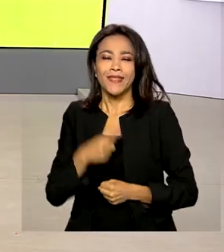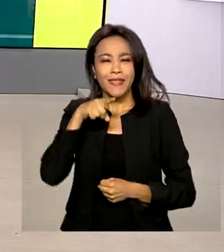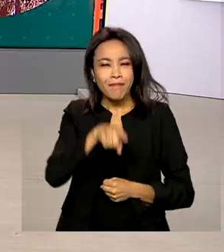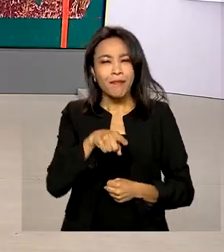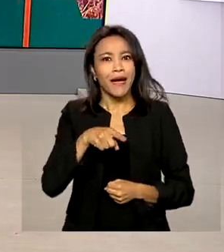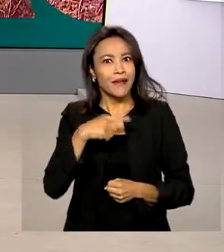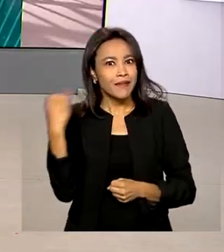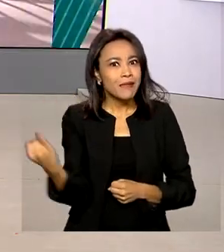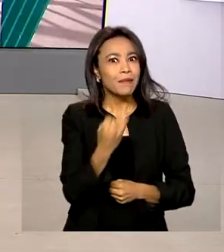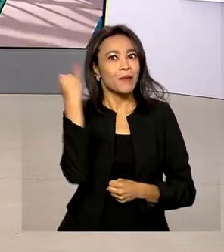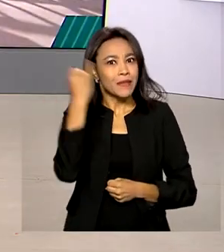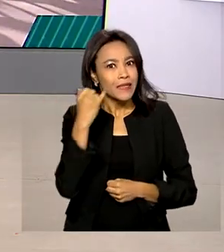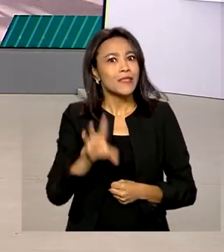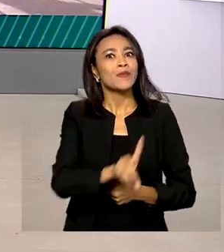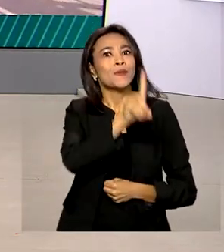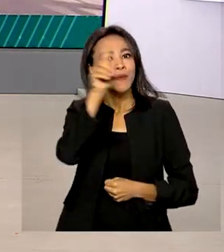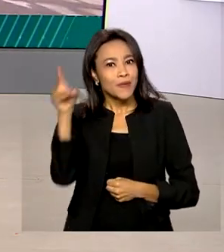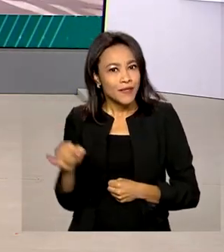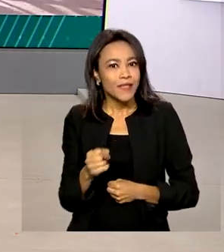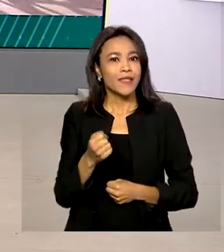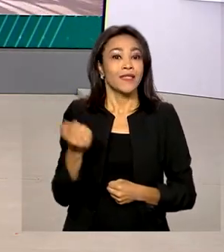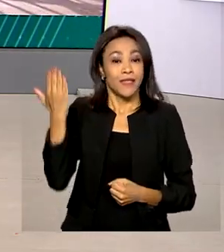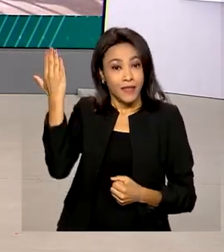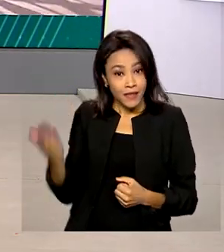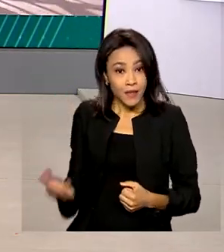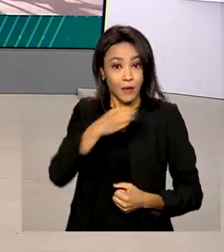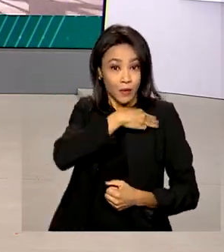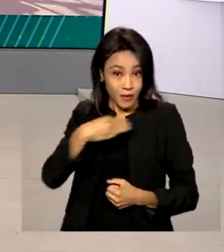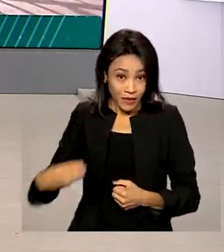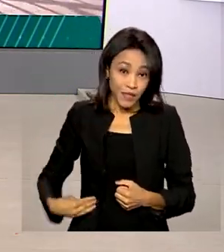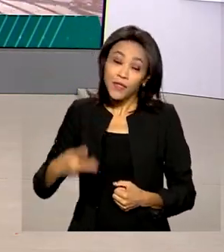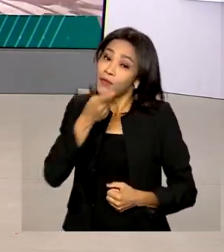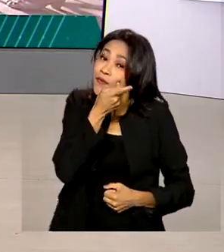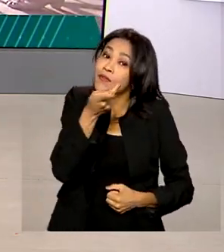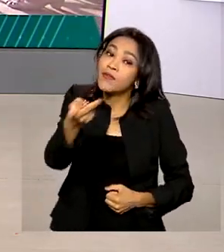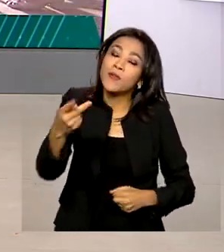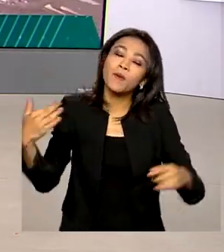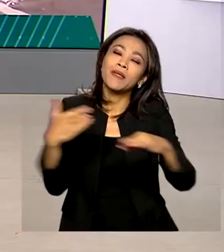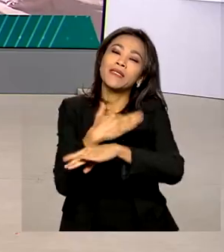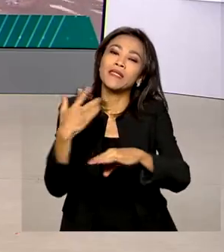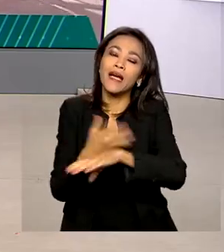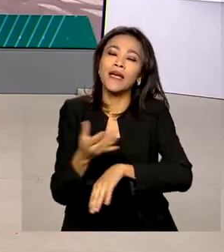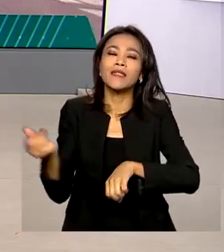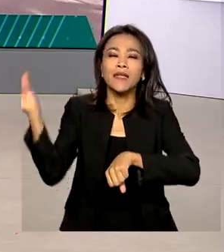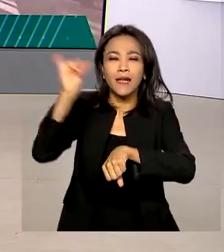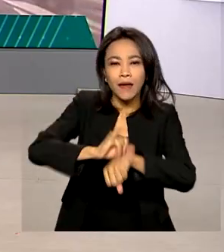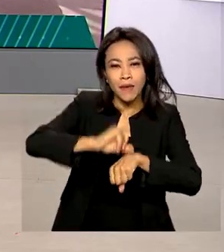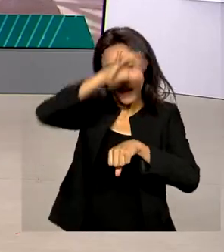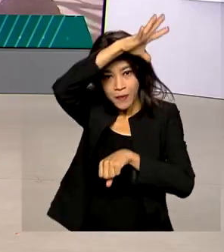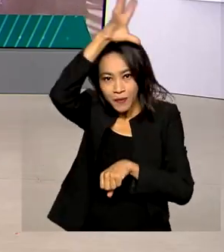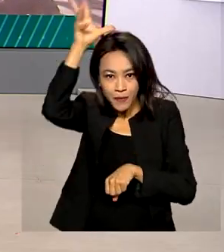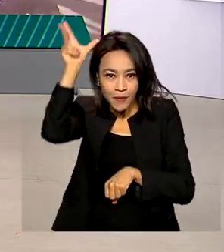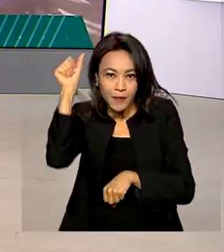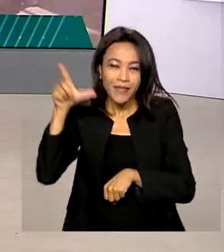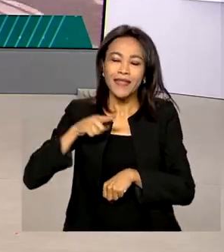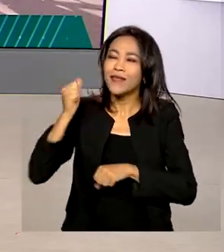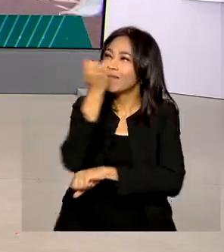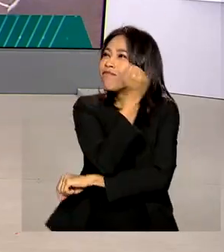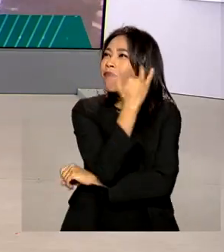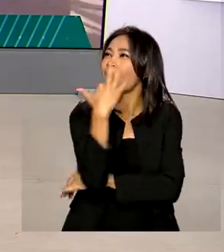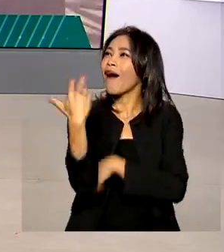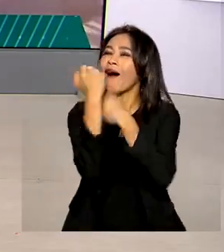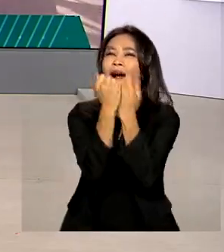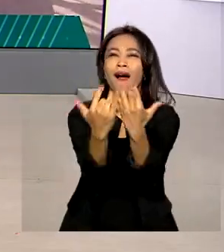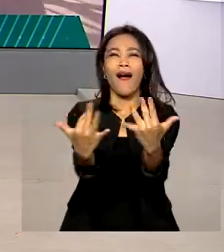importância da data, o ministro Carlos Brito, do turismo, visitou a cidade de Manaus, no Amazonas, região que tem a natureza como